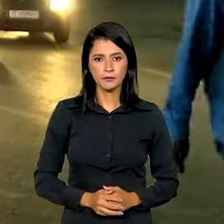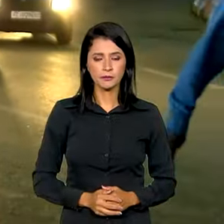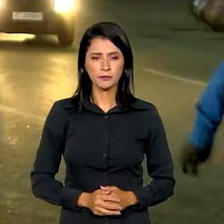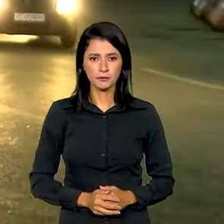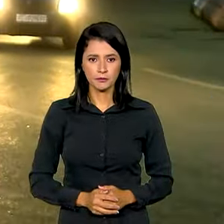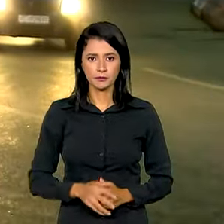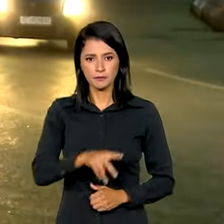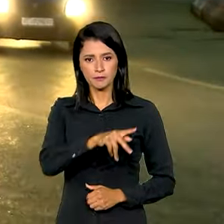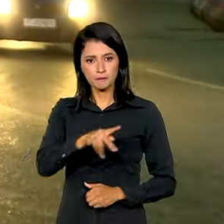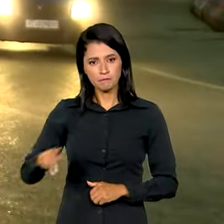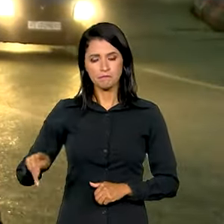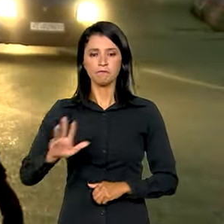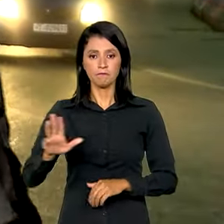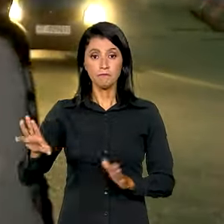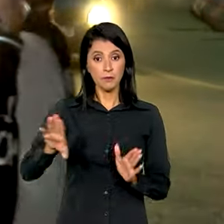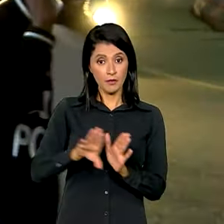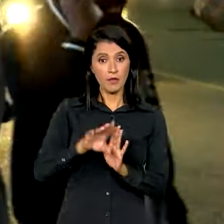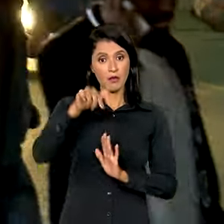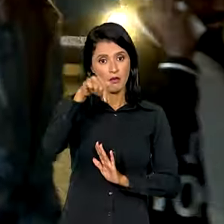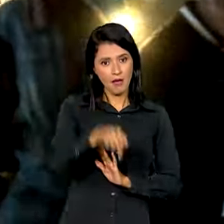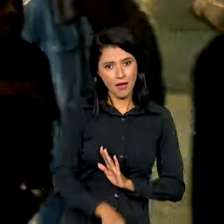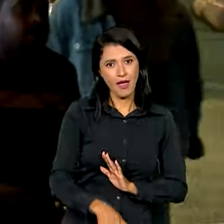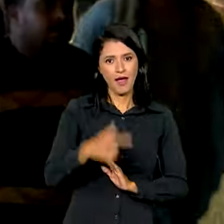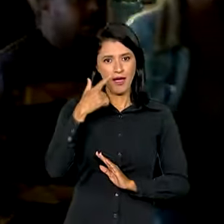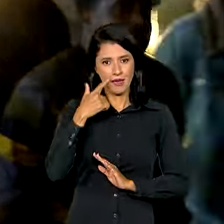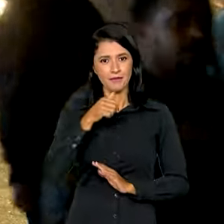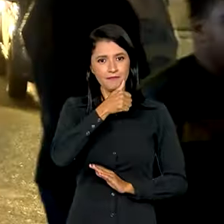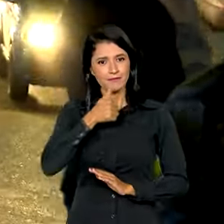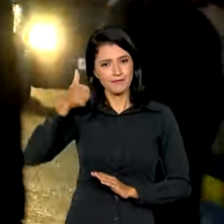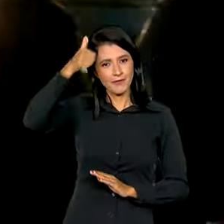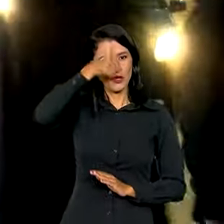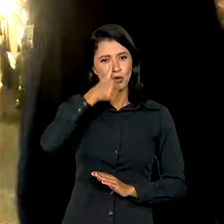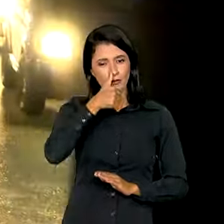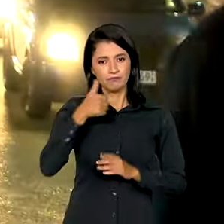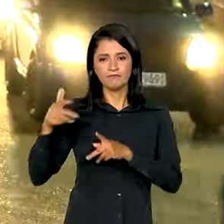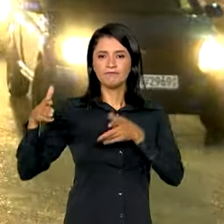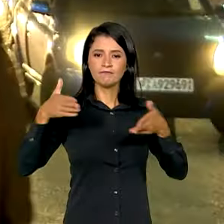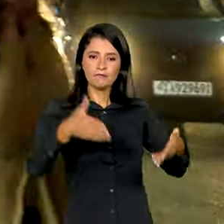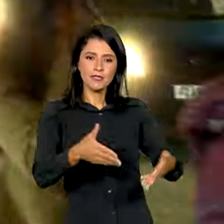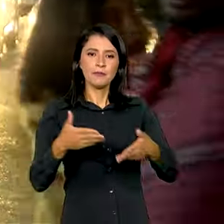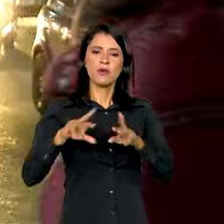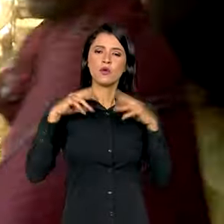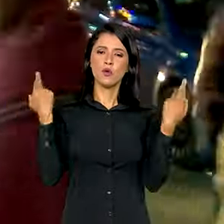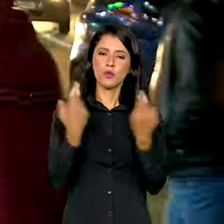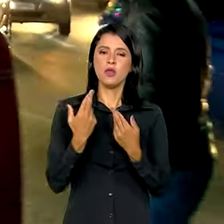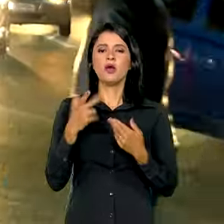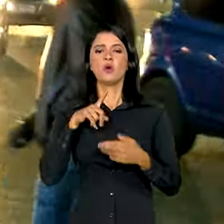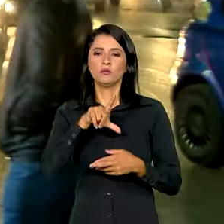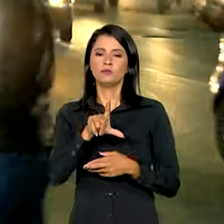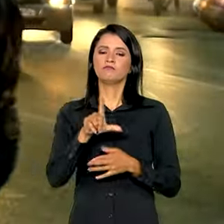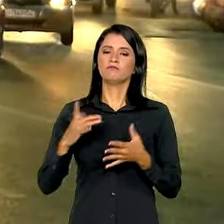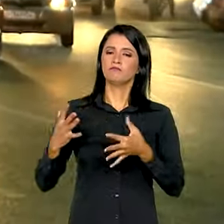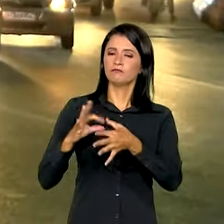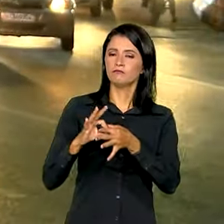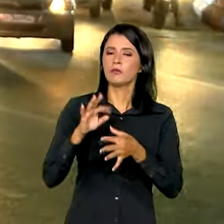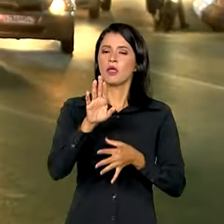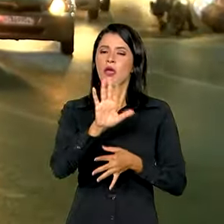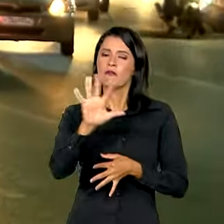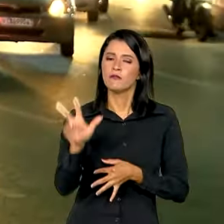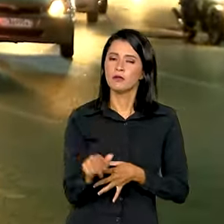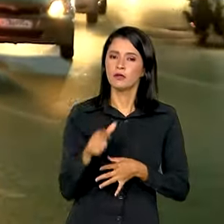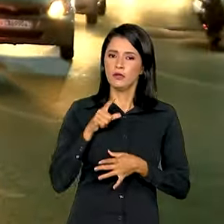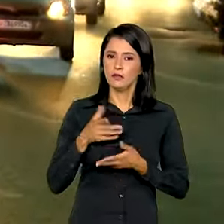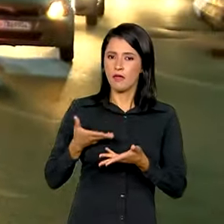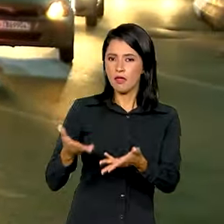O presidente Lula chega amanhã aqui em Hades Abeba, na Etiópia, para participar da Cúpula da União Africana. Aos chefes de Estado e governo,